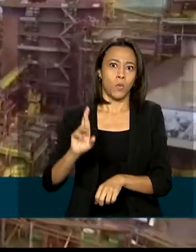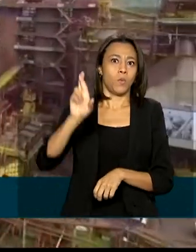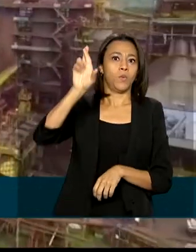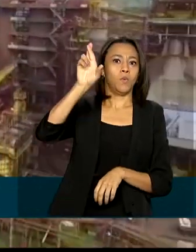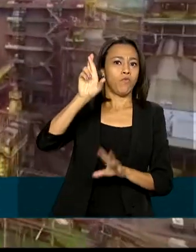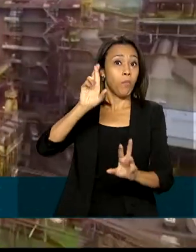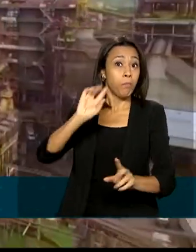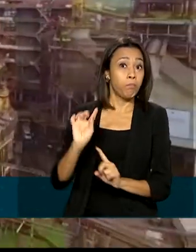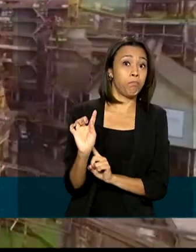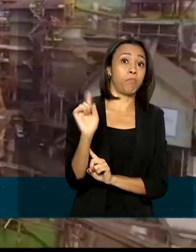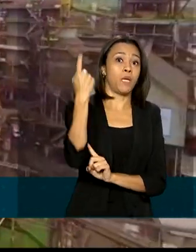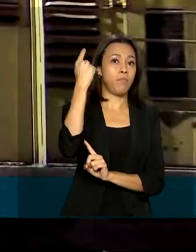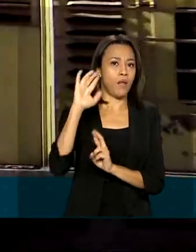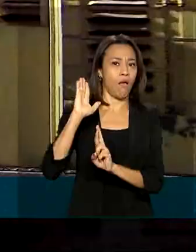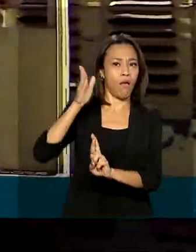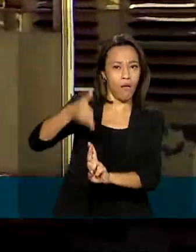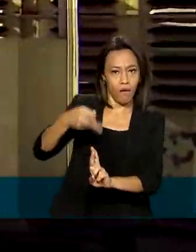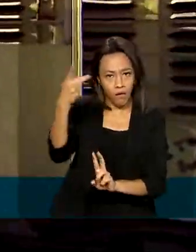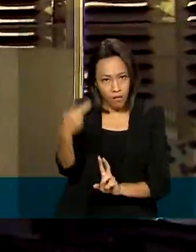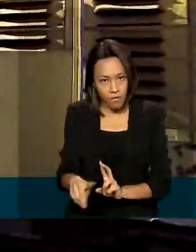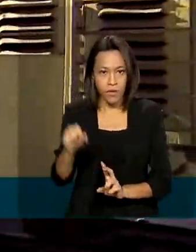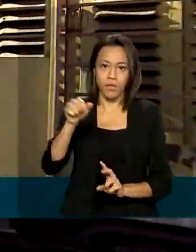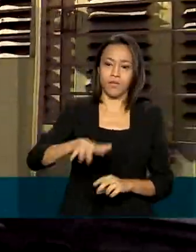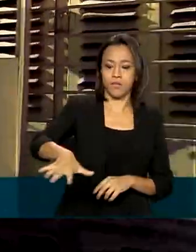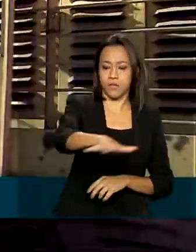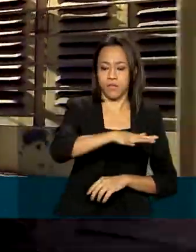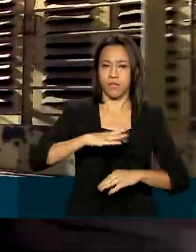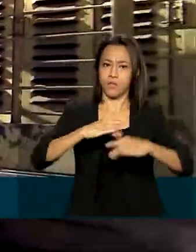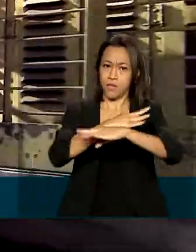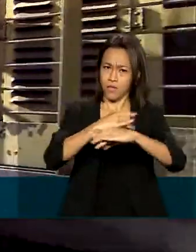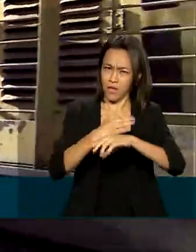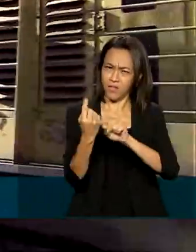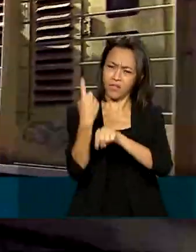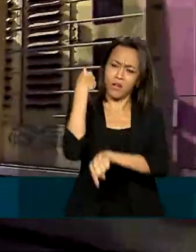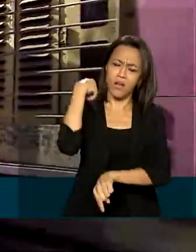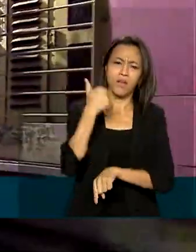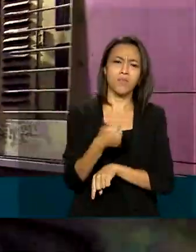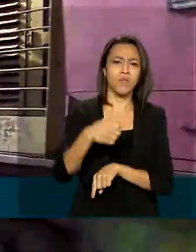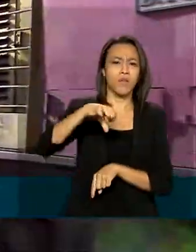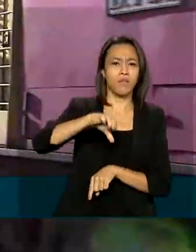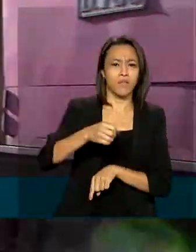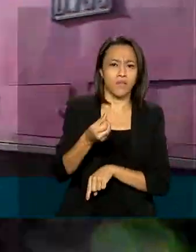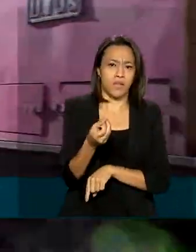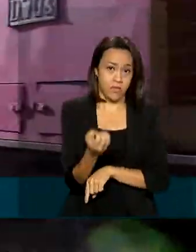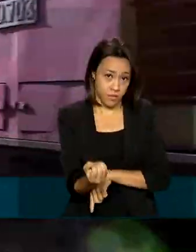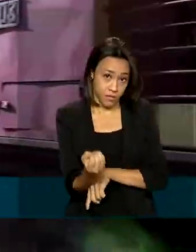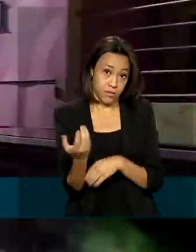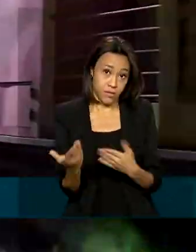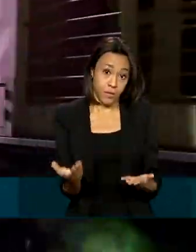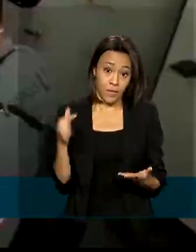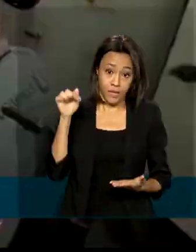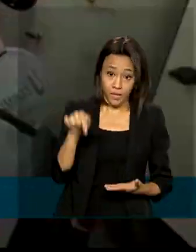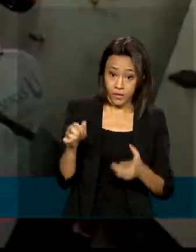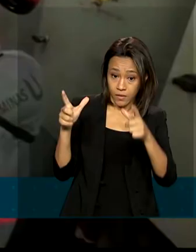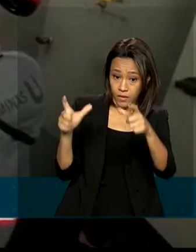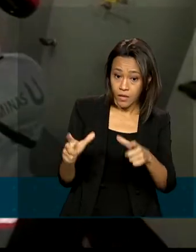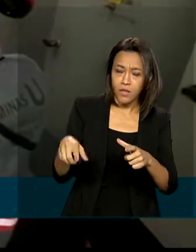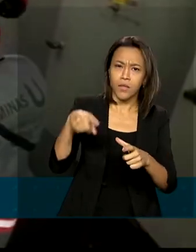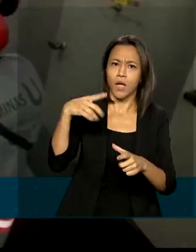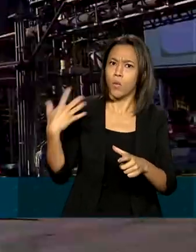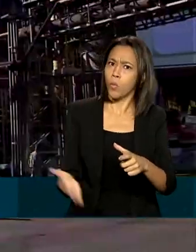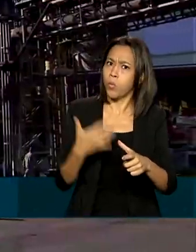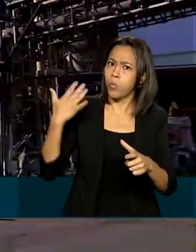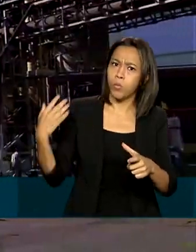primeiro a ser instalado aqui na Uzi Minas de Ipatinga, na década de 60 do século passado. O Alto Forno 1 tem a capacidade para